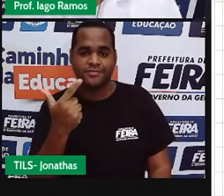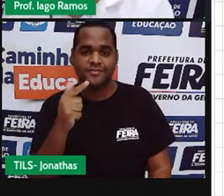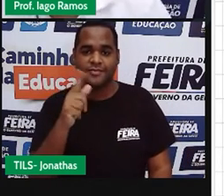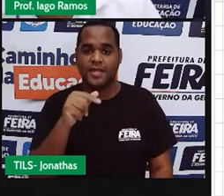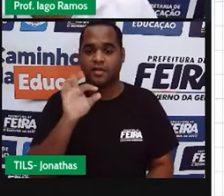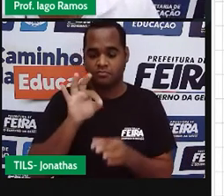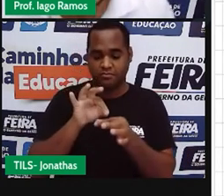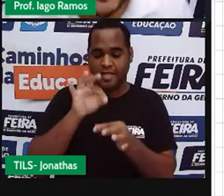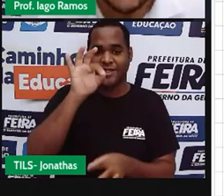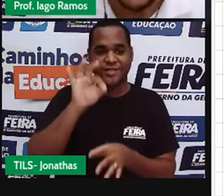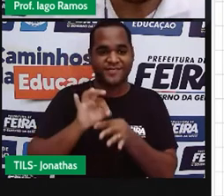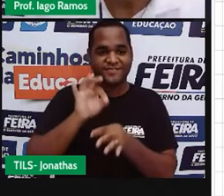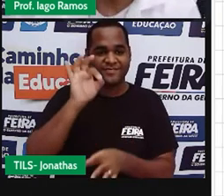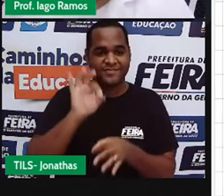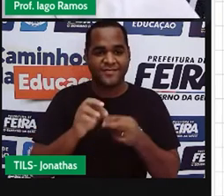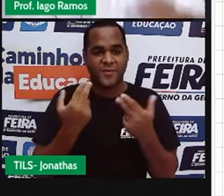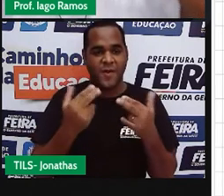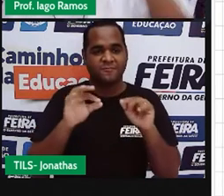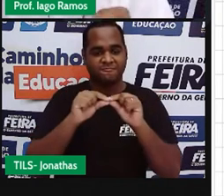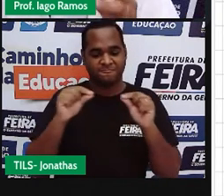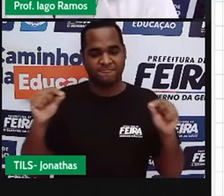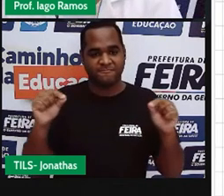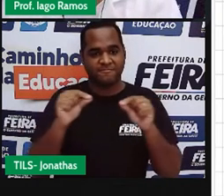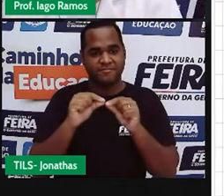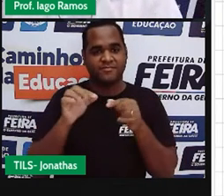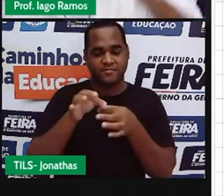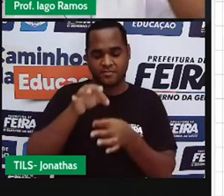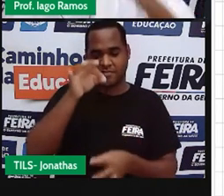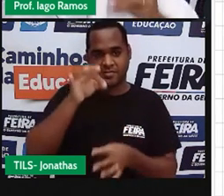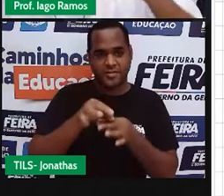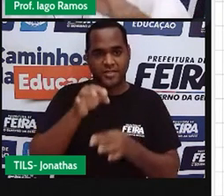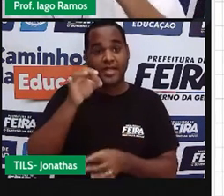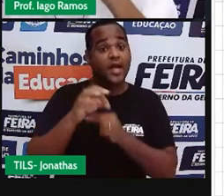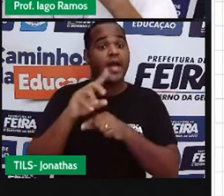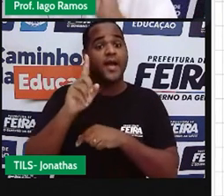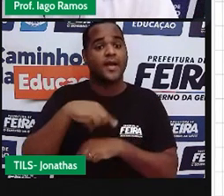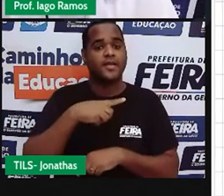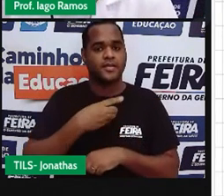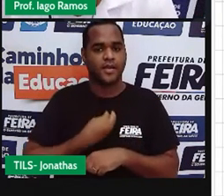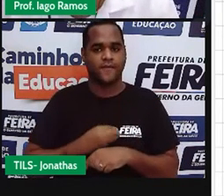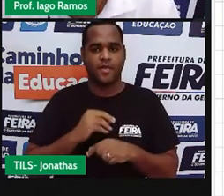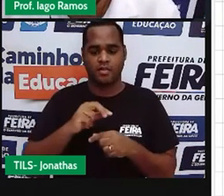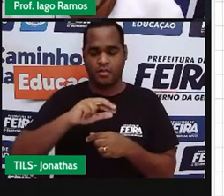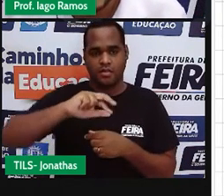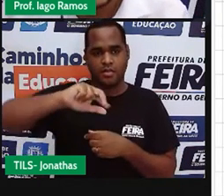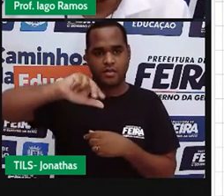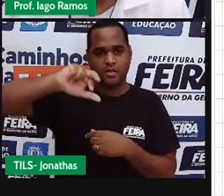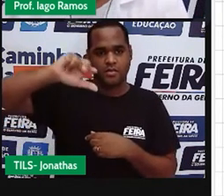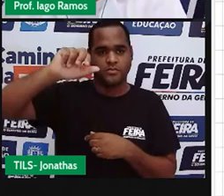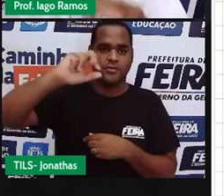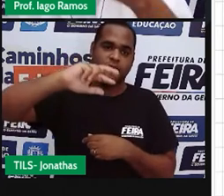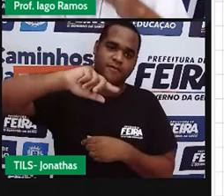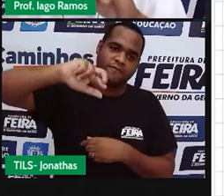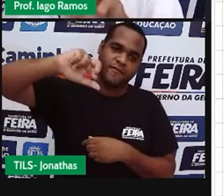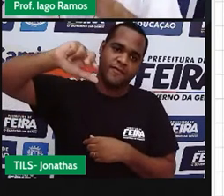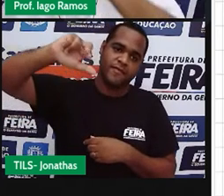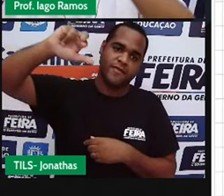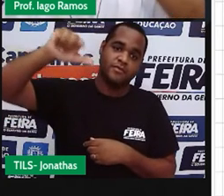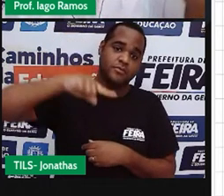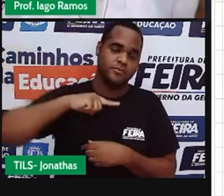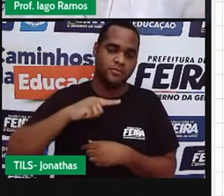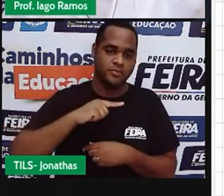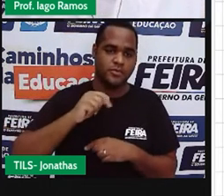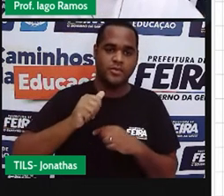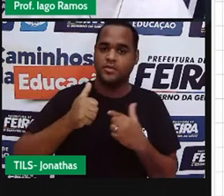reta mediatriz. Certo? Em cima dessa reta ficam aqueles infinitos pontos que se você pega 1